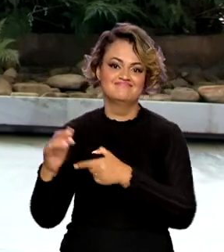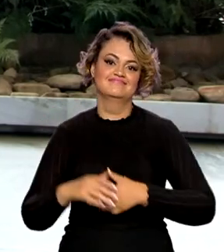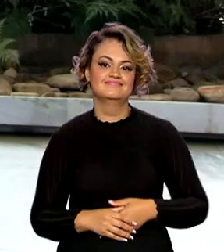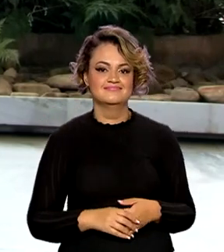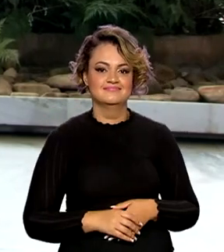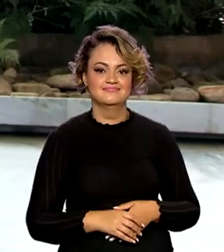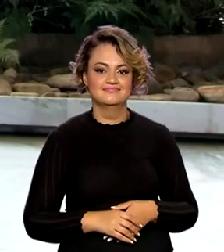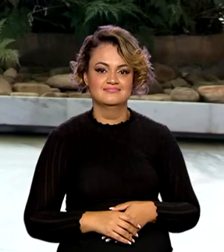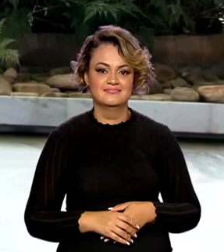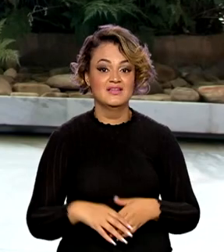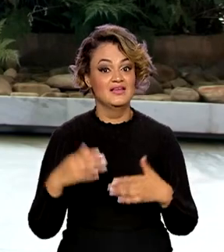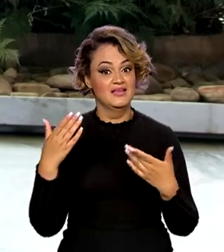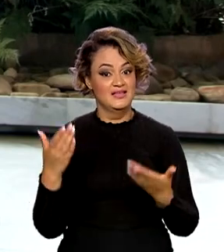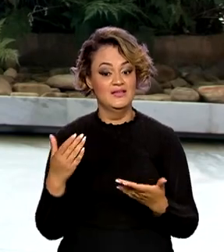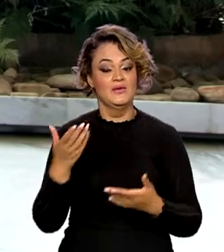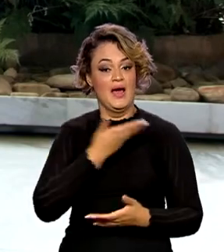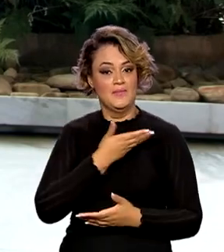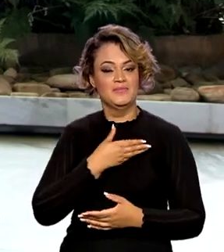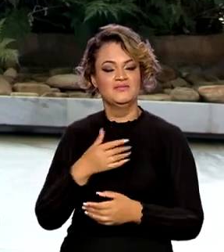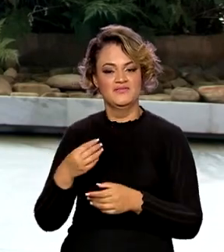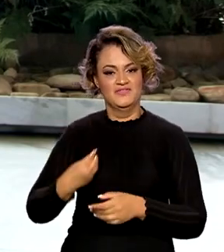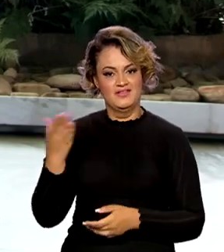amigos e os amigos sempre estão. Obrigado. Obrigado. Obrigado. Obrigado. Obrigado.